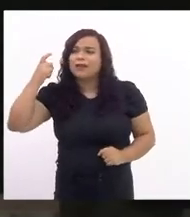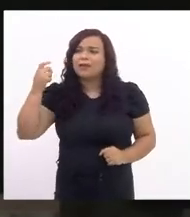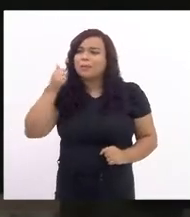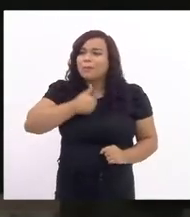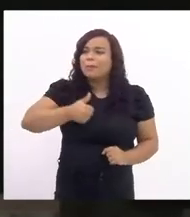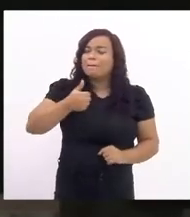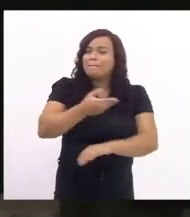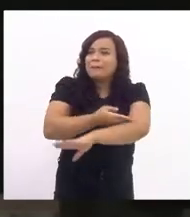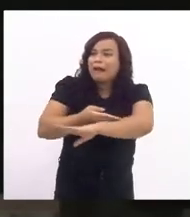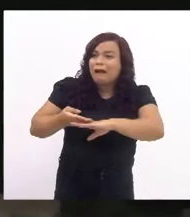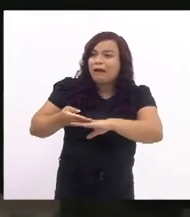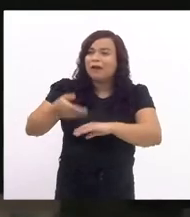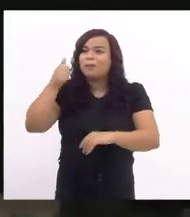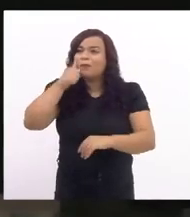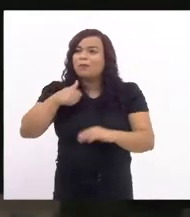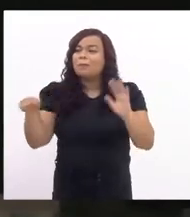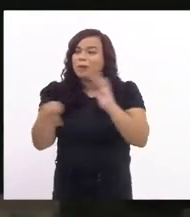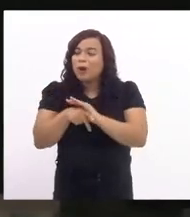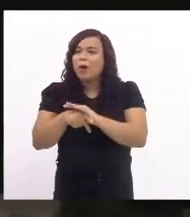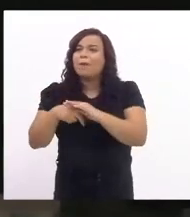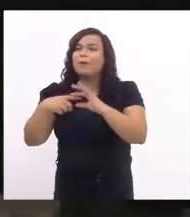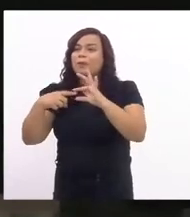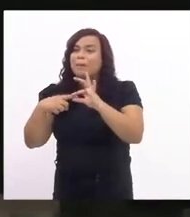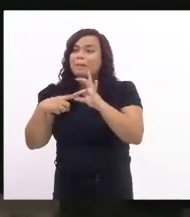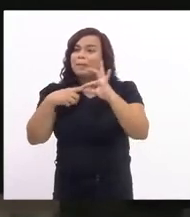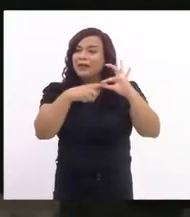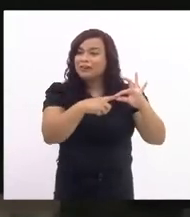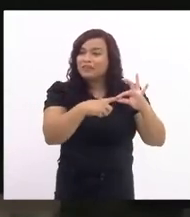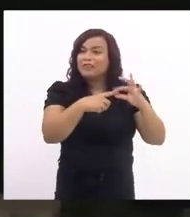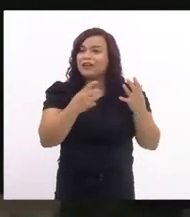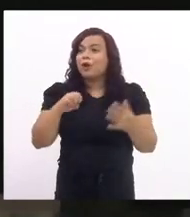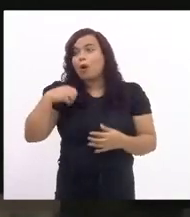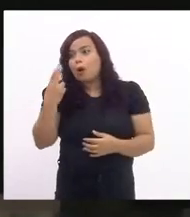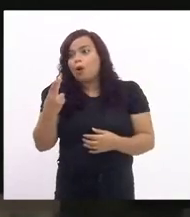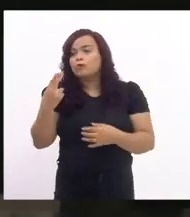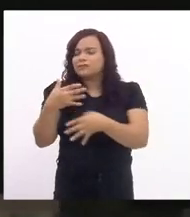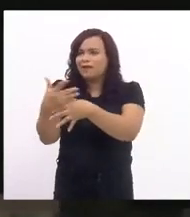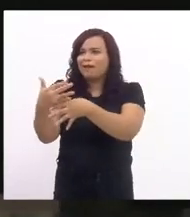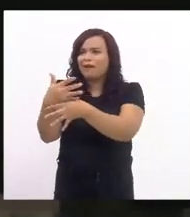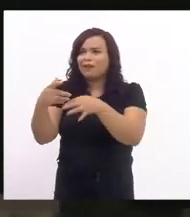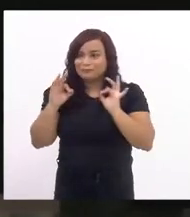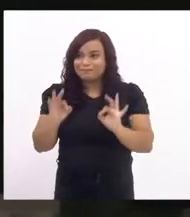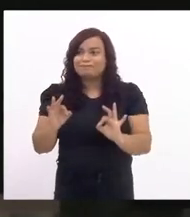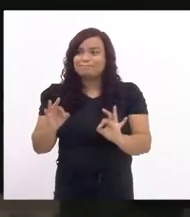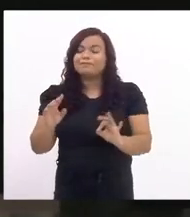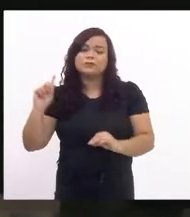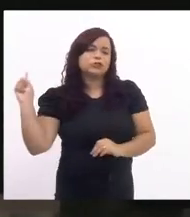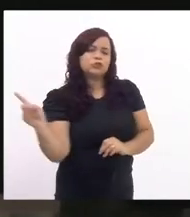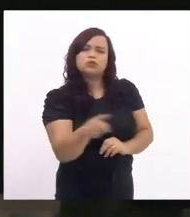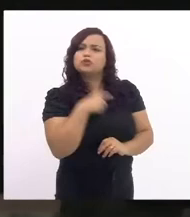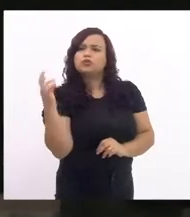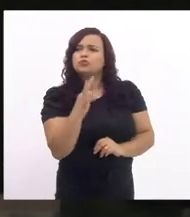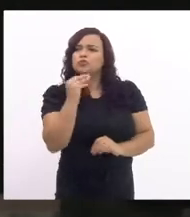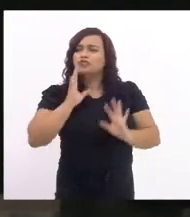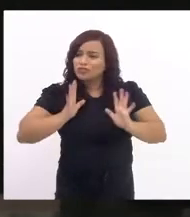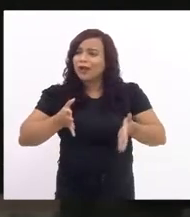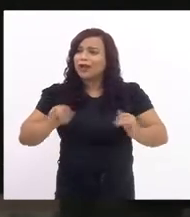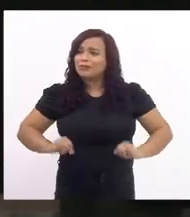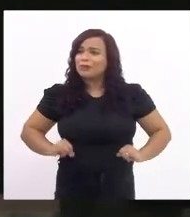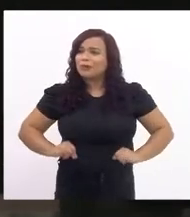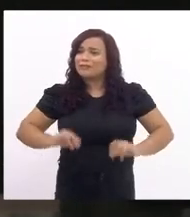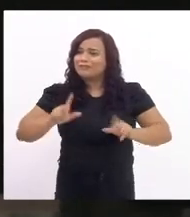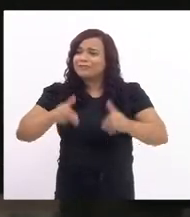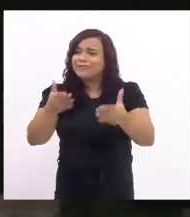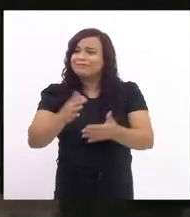periferia ou da cidade que todas nós eu acho que já passamos por uma situação dessa de ter que